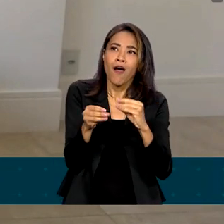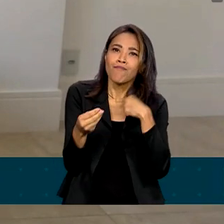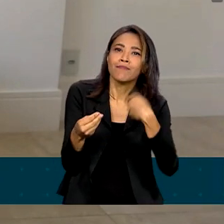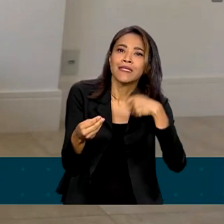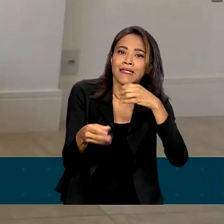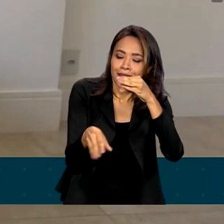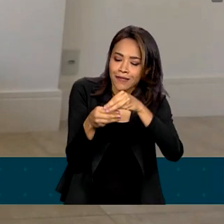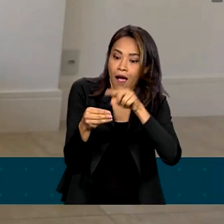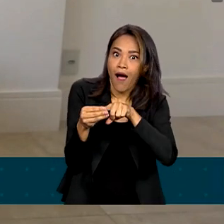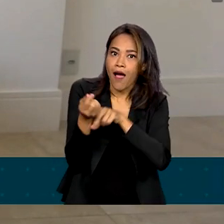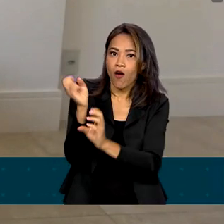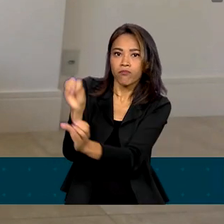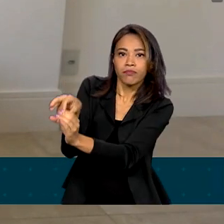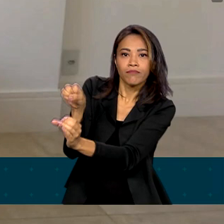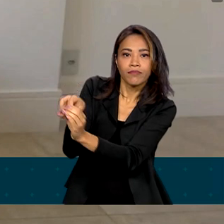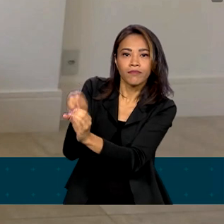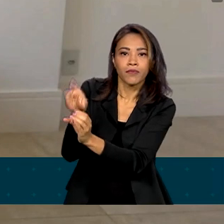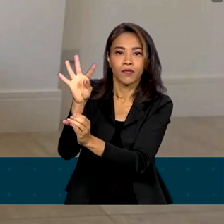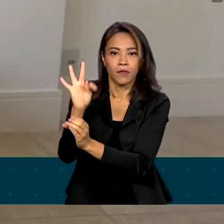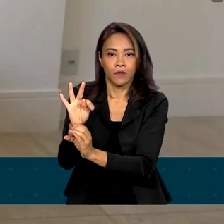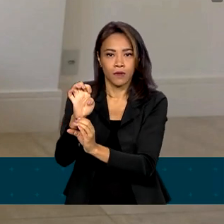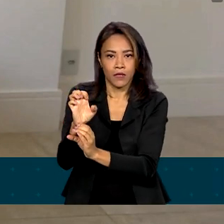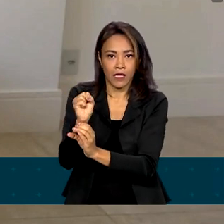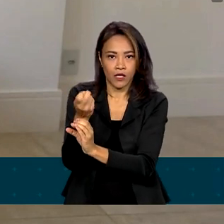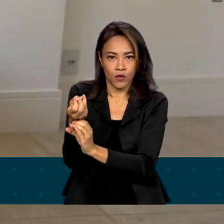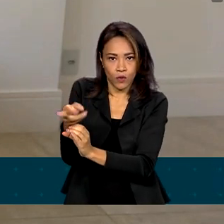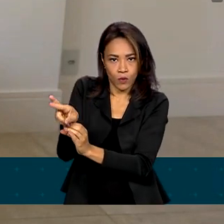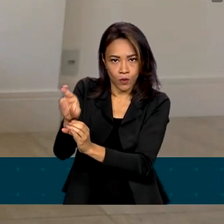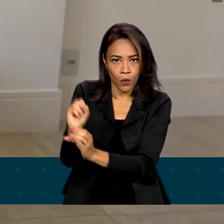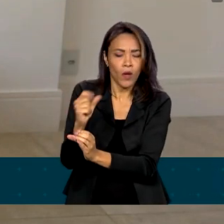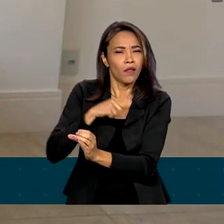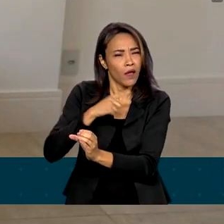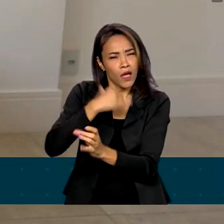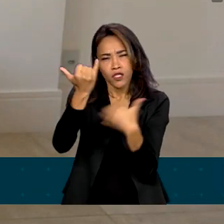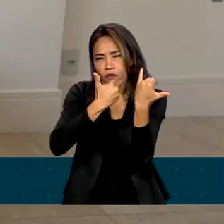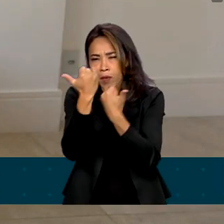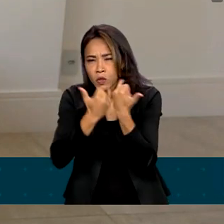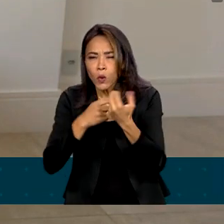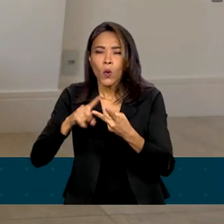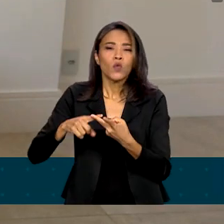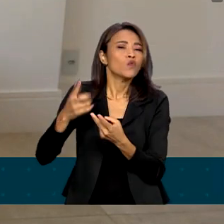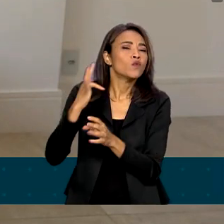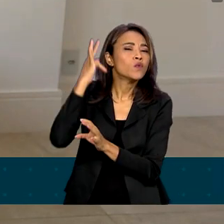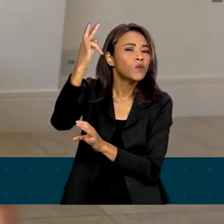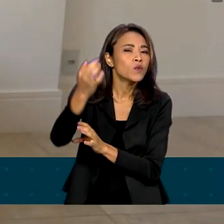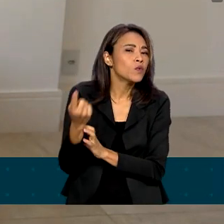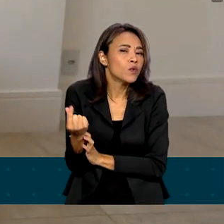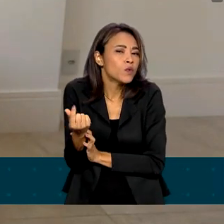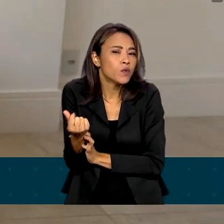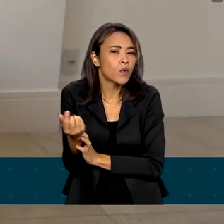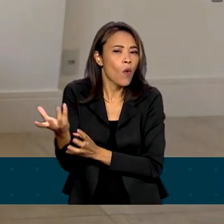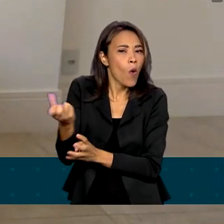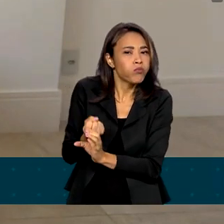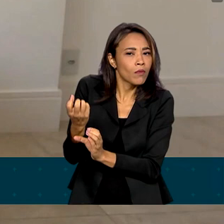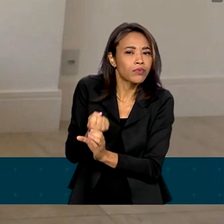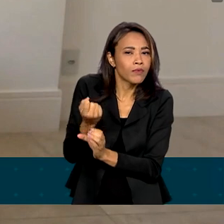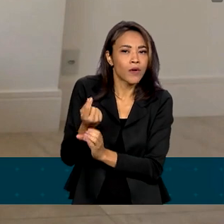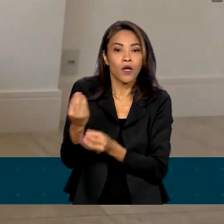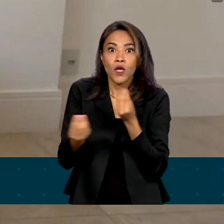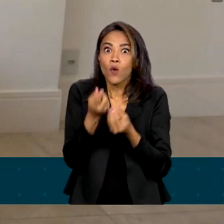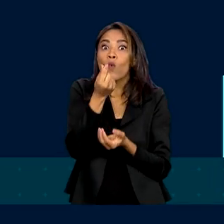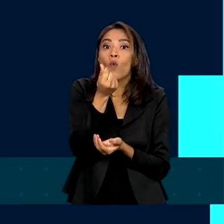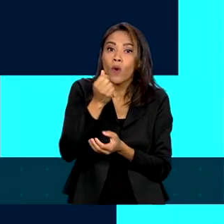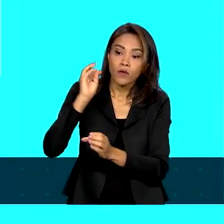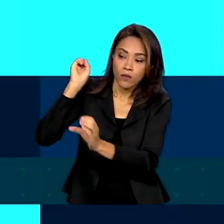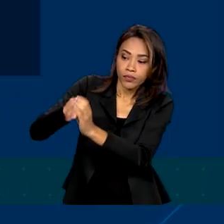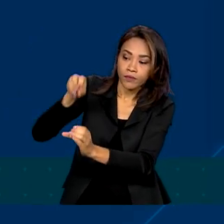perguntas e já saber, já ter todas as informações com relação a qual vai ser sua renda futura e quanto você precisa investir para